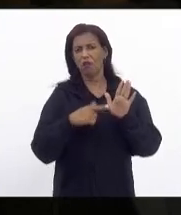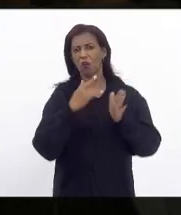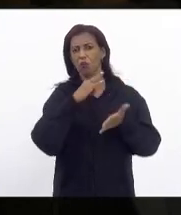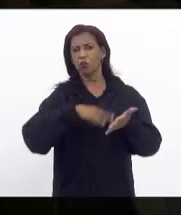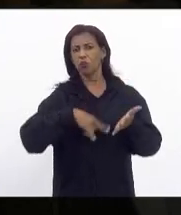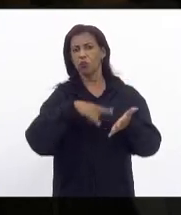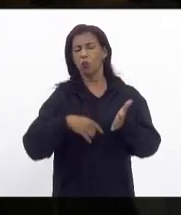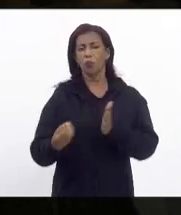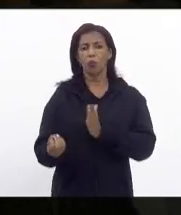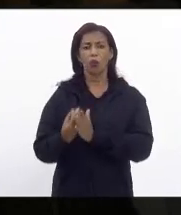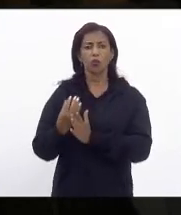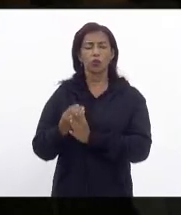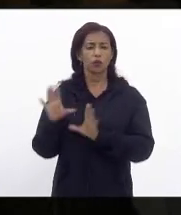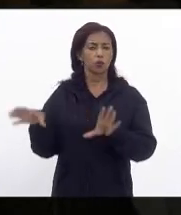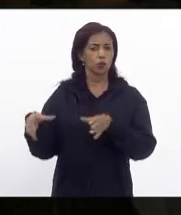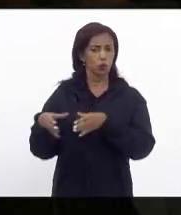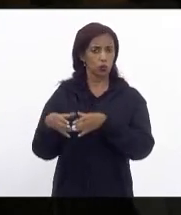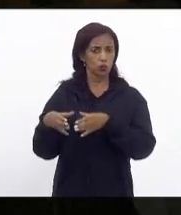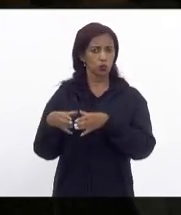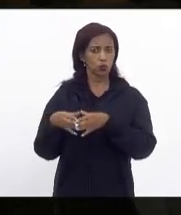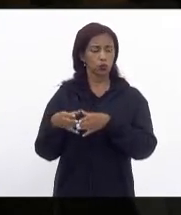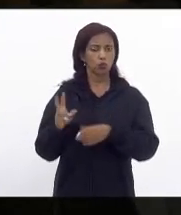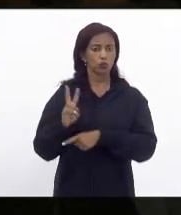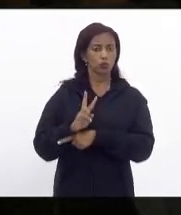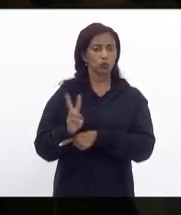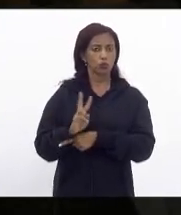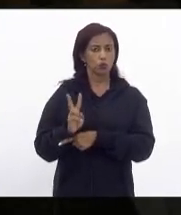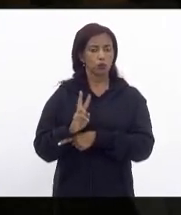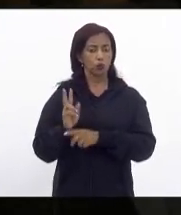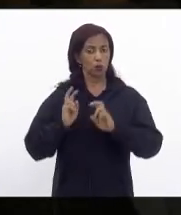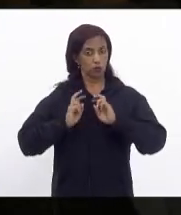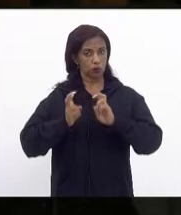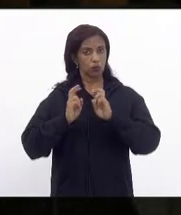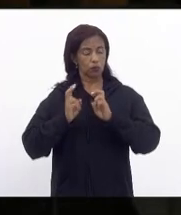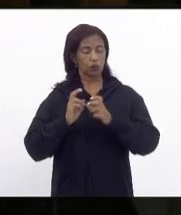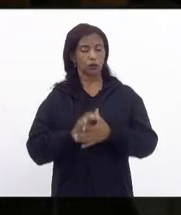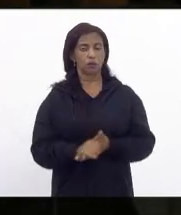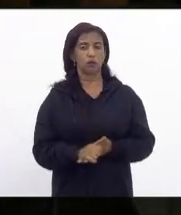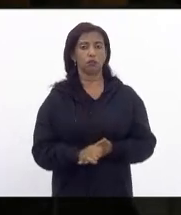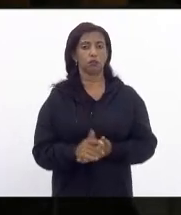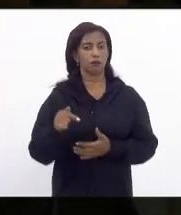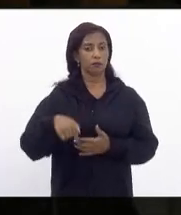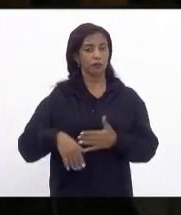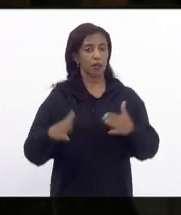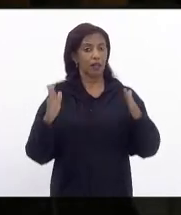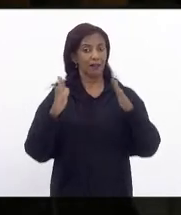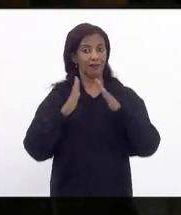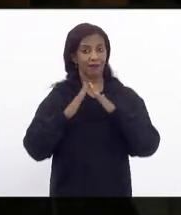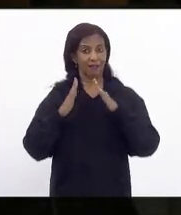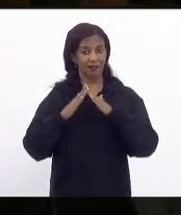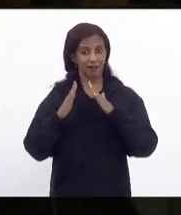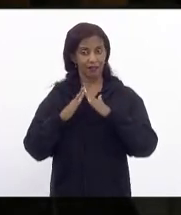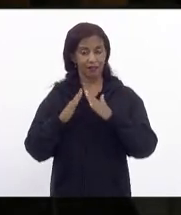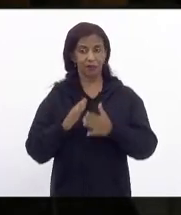produzido em conjunto justamente pelo Observatório dos Trens e pela Casa Fluminense